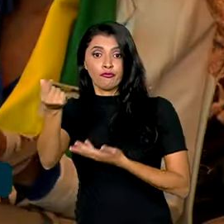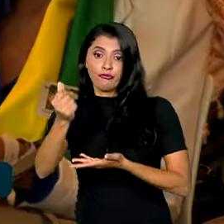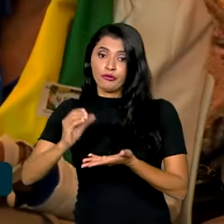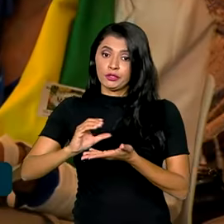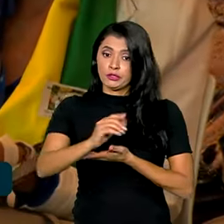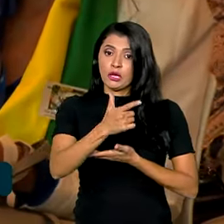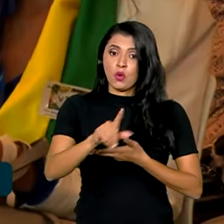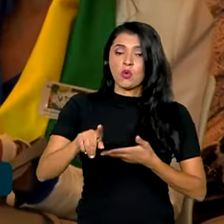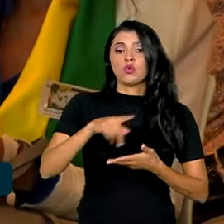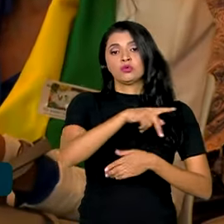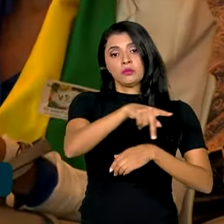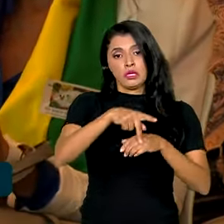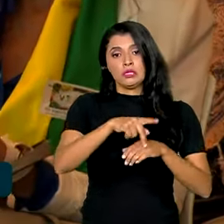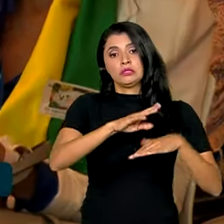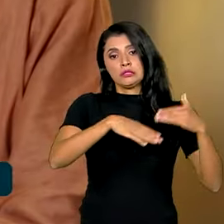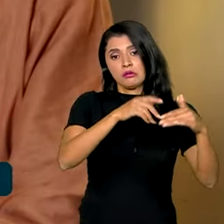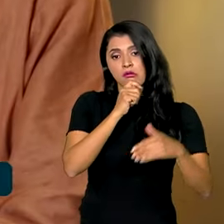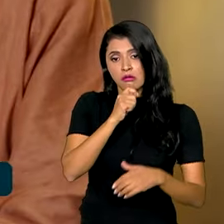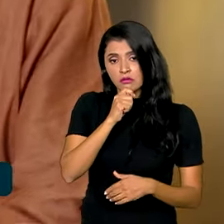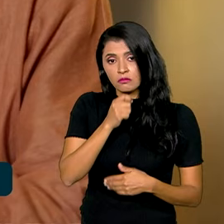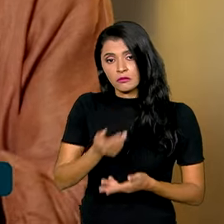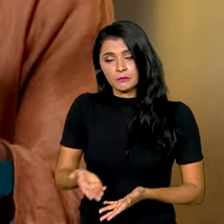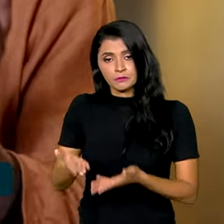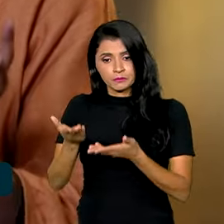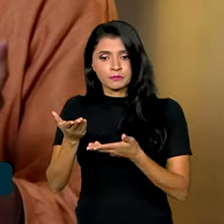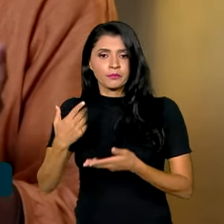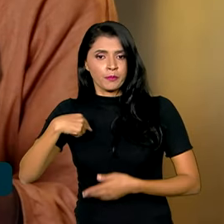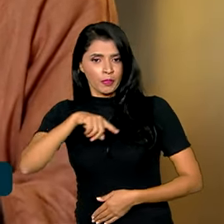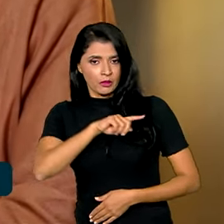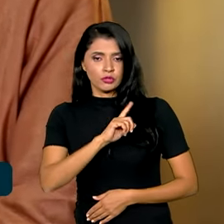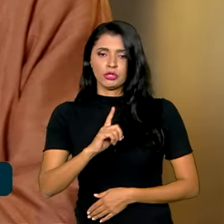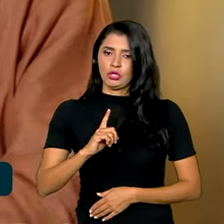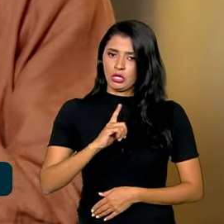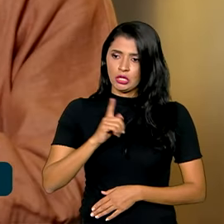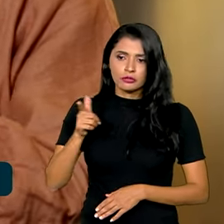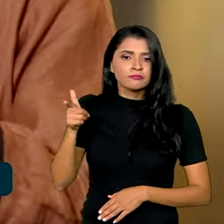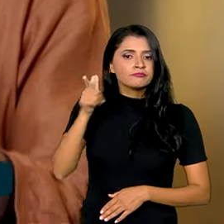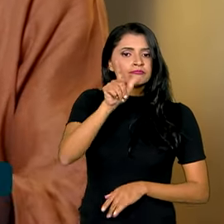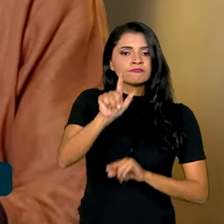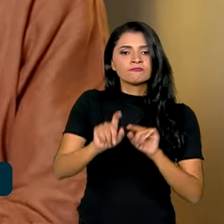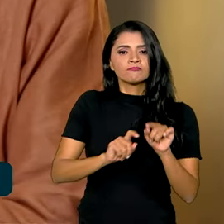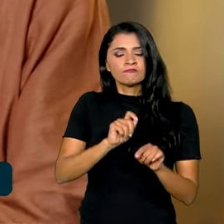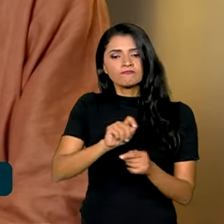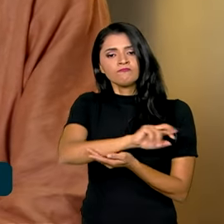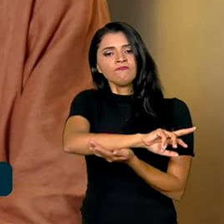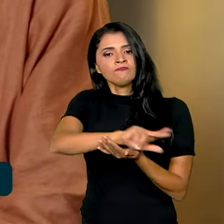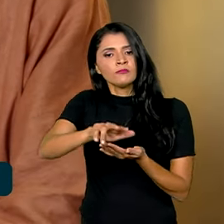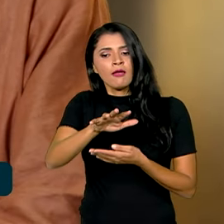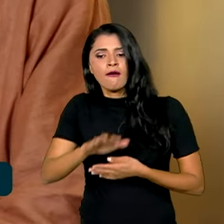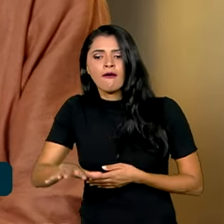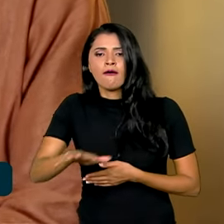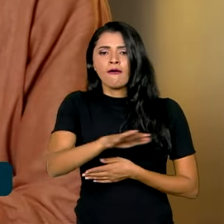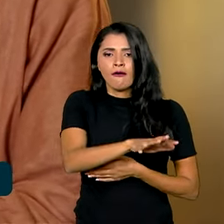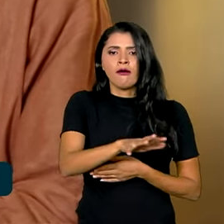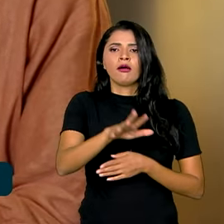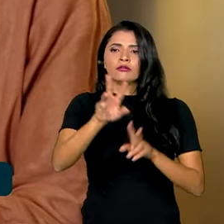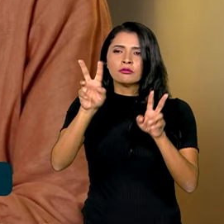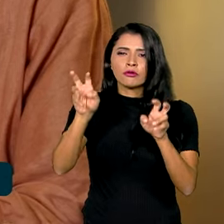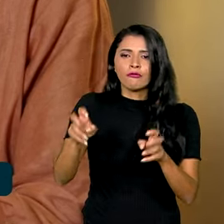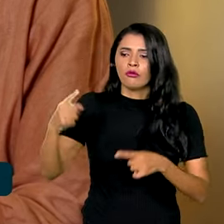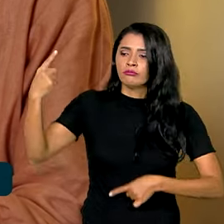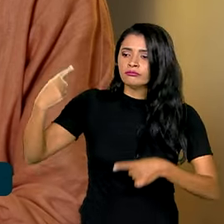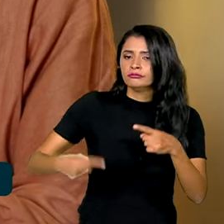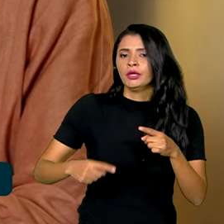junto a países em desenvolvimento. Ainda que tenhamos o ganho de que os vários setores foram abordados,